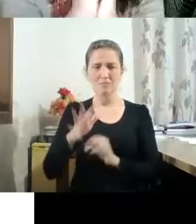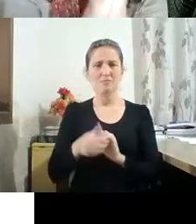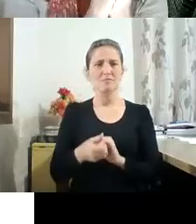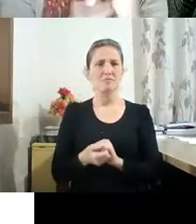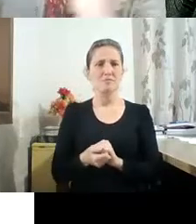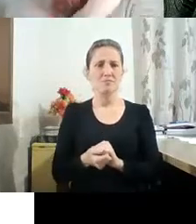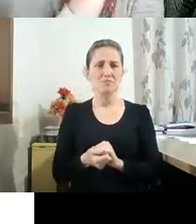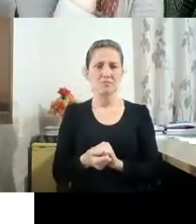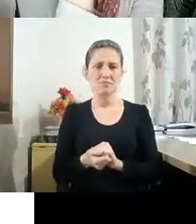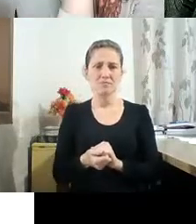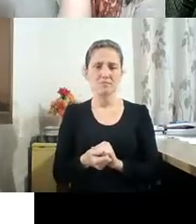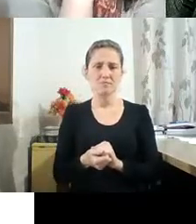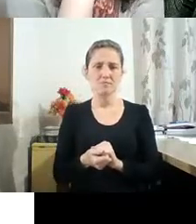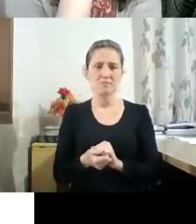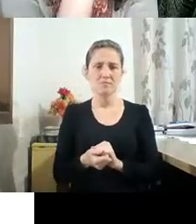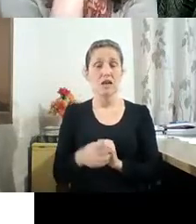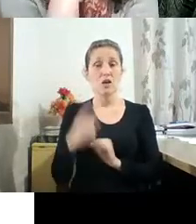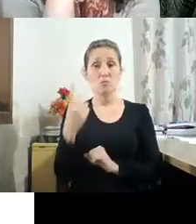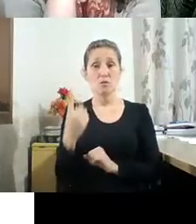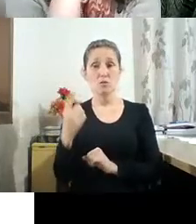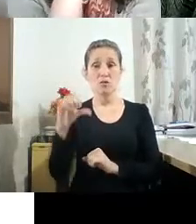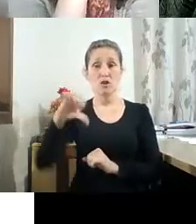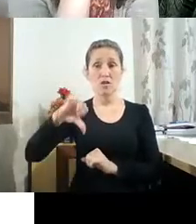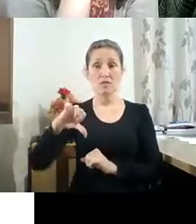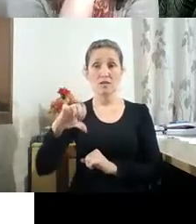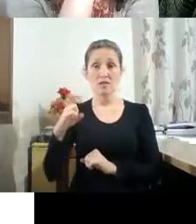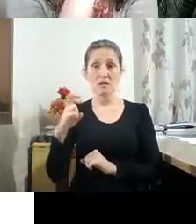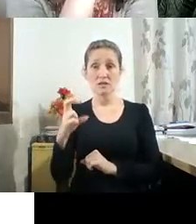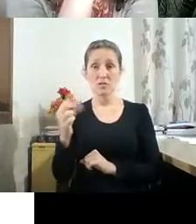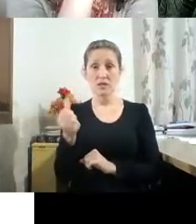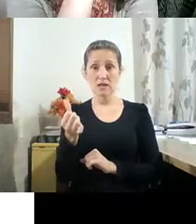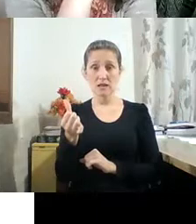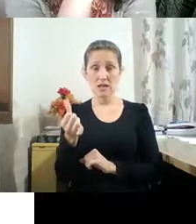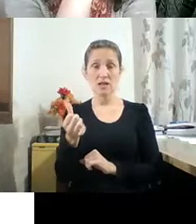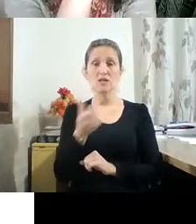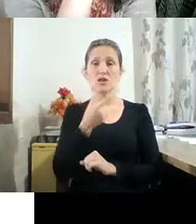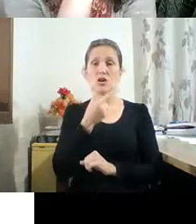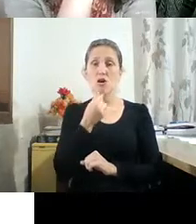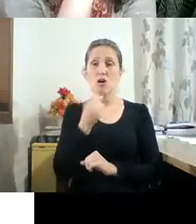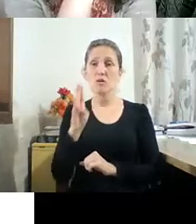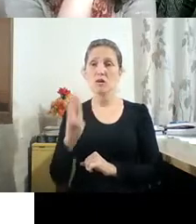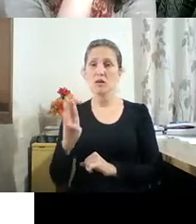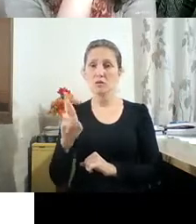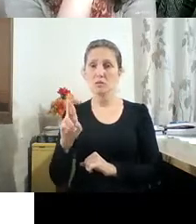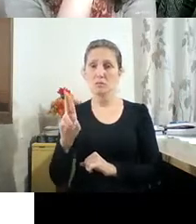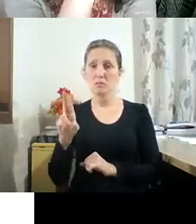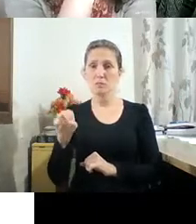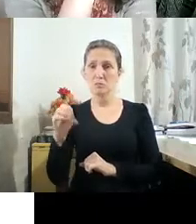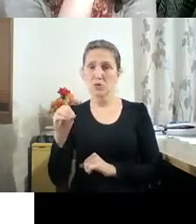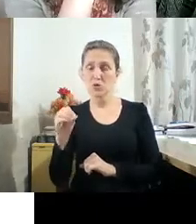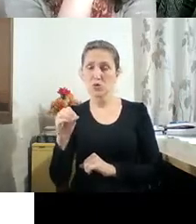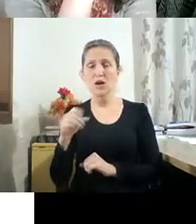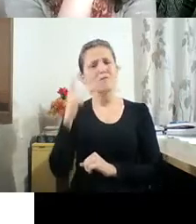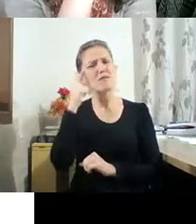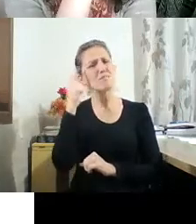E em 1953, o Bruno Munari vai questionar e pensar sobre a autonomia do próprio livro,